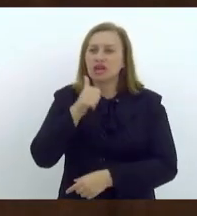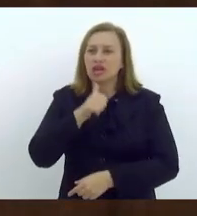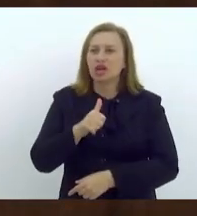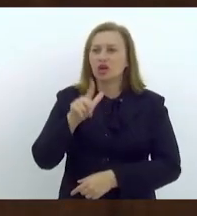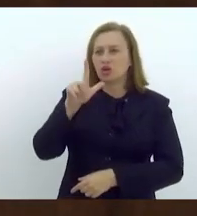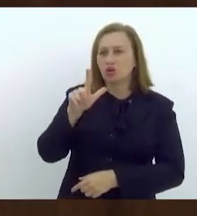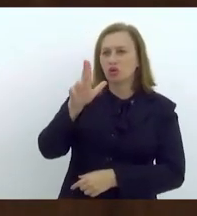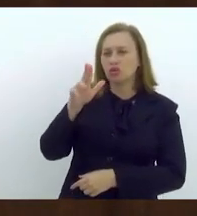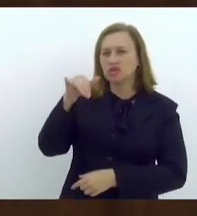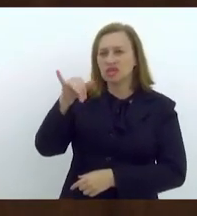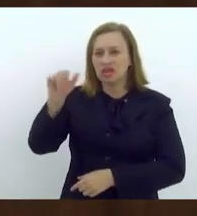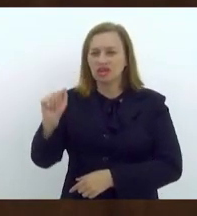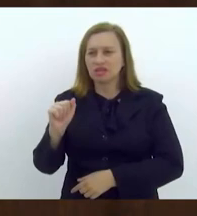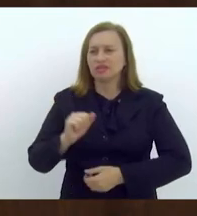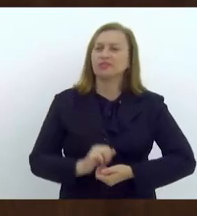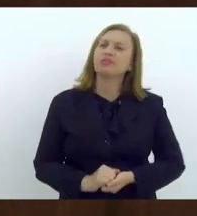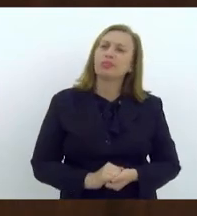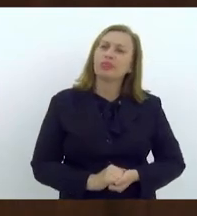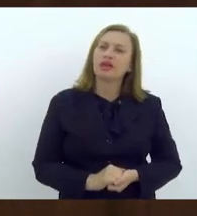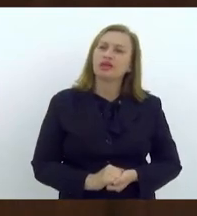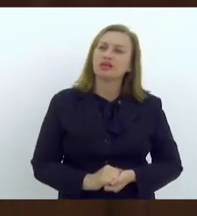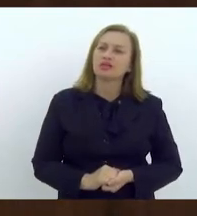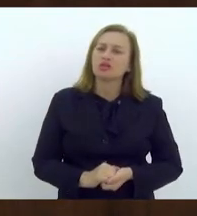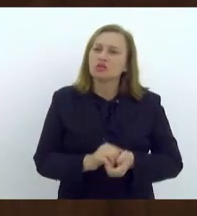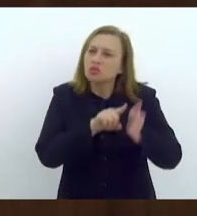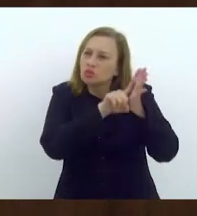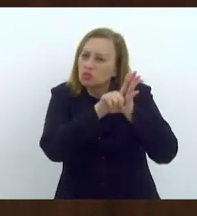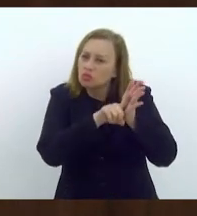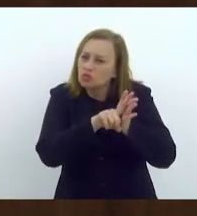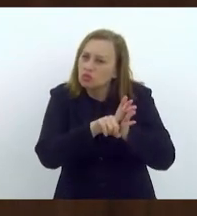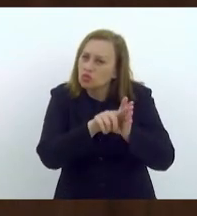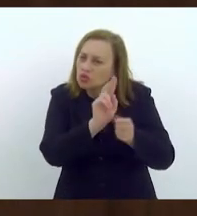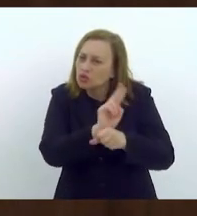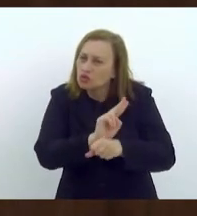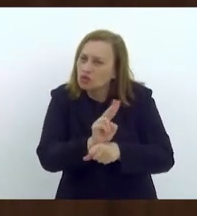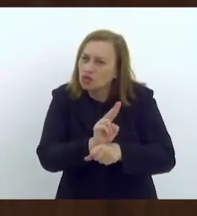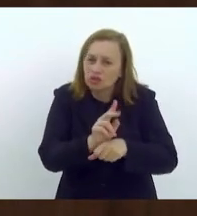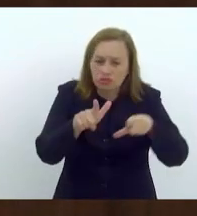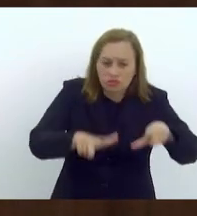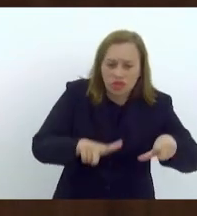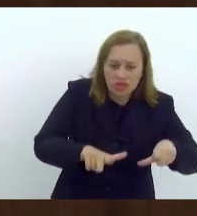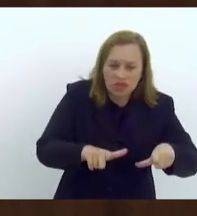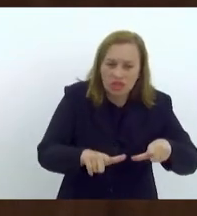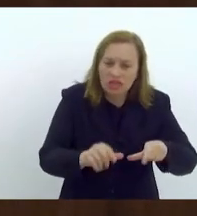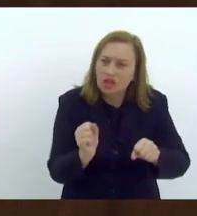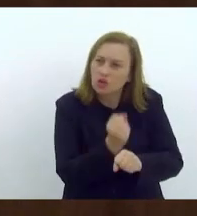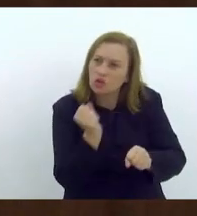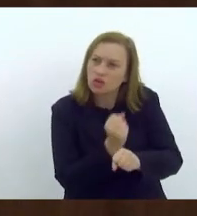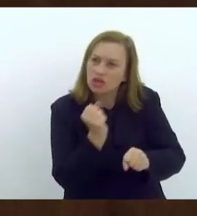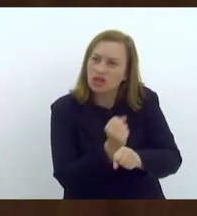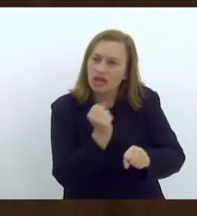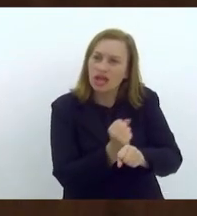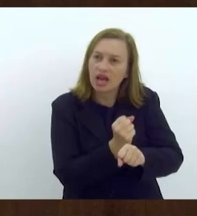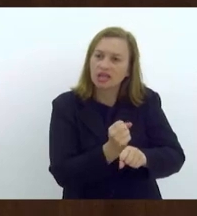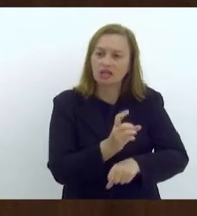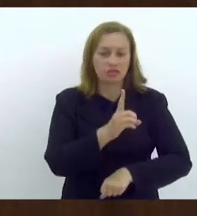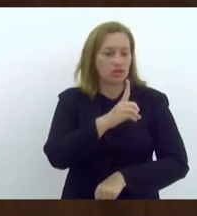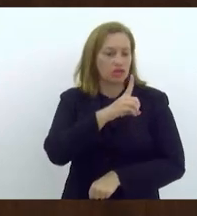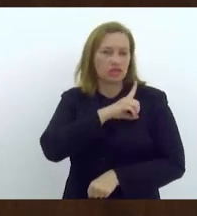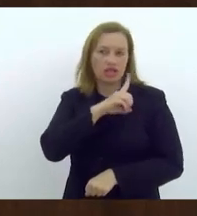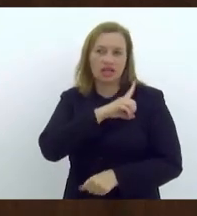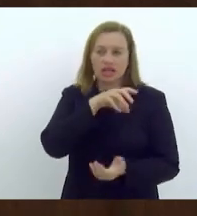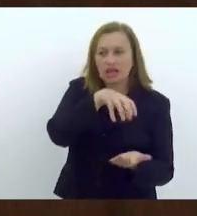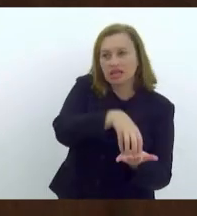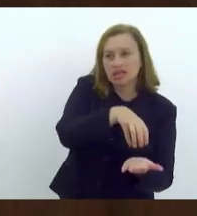semana a realização de vistoria técnica no terreno onde será construída uma delegacia especializada no